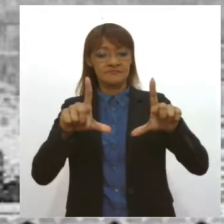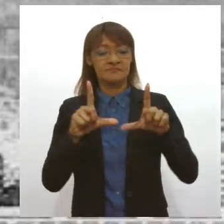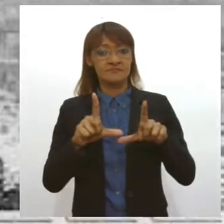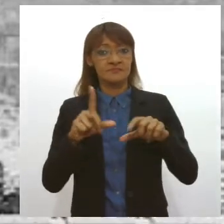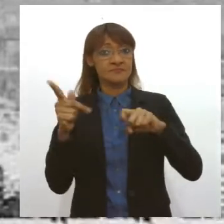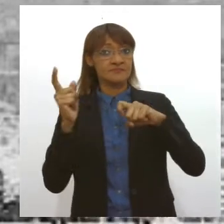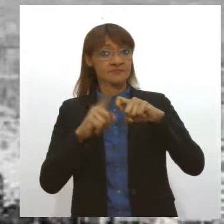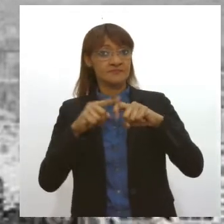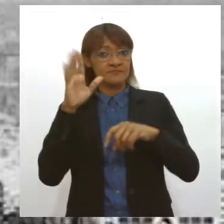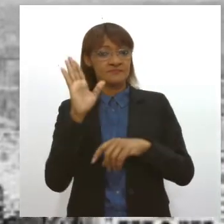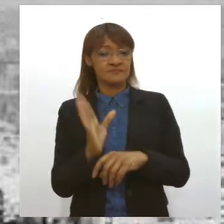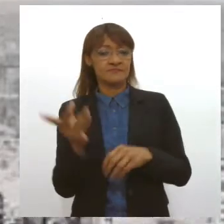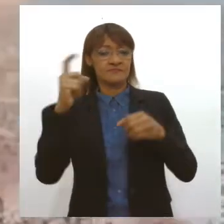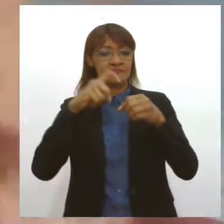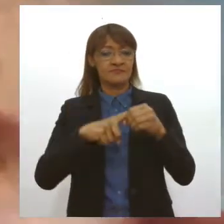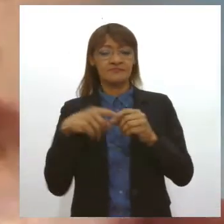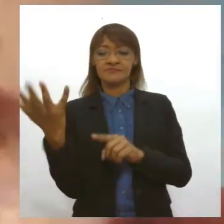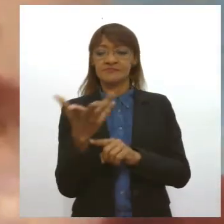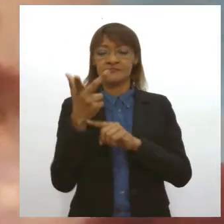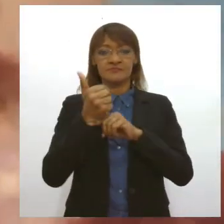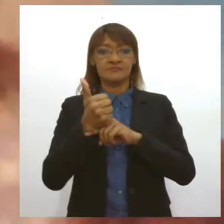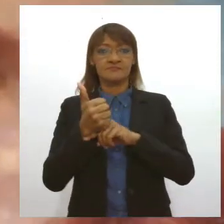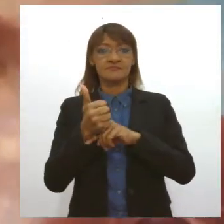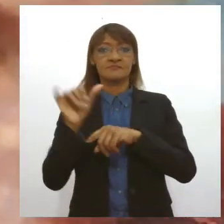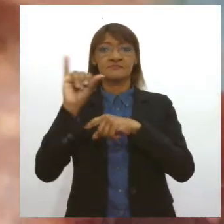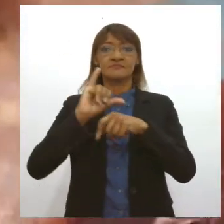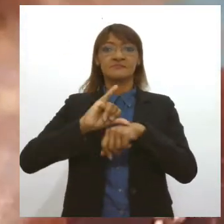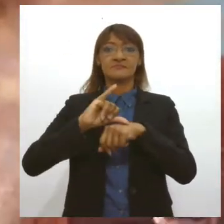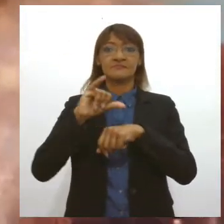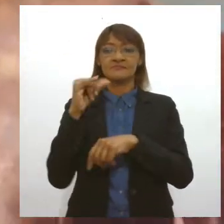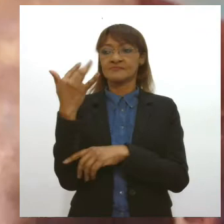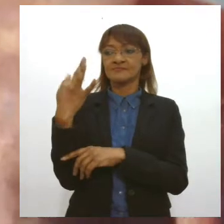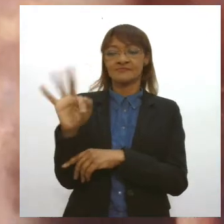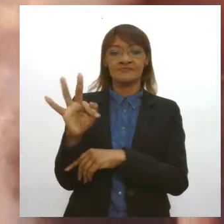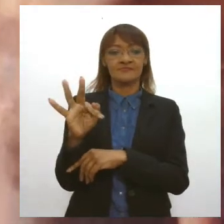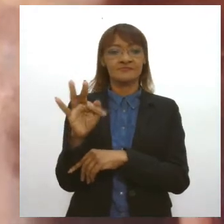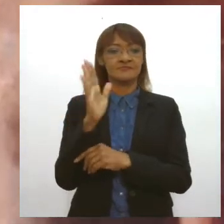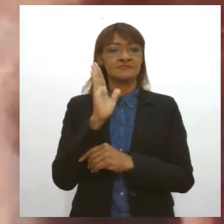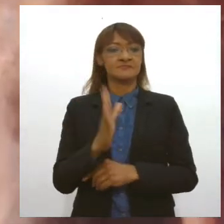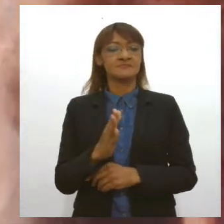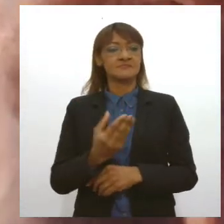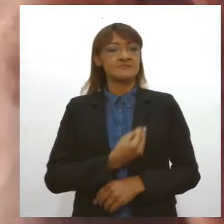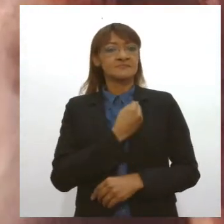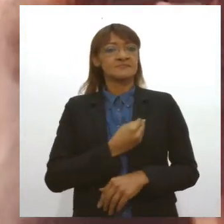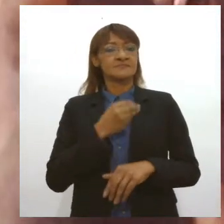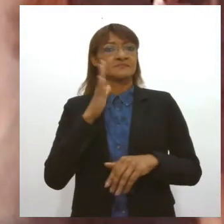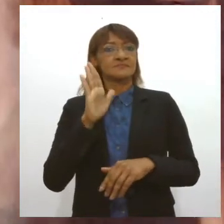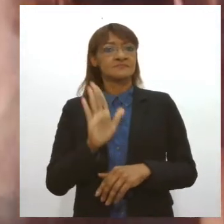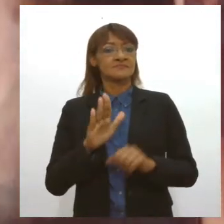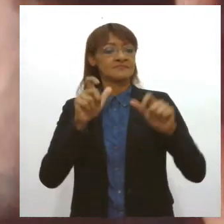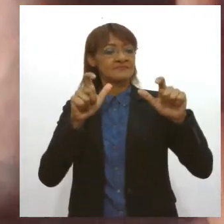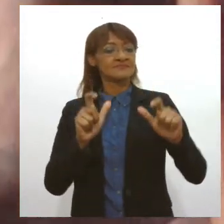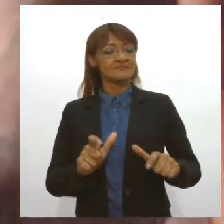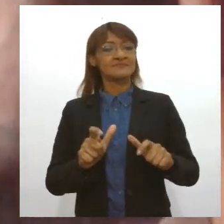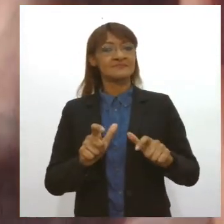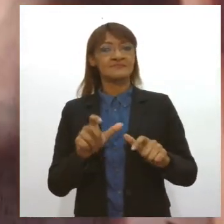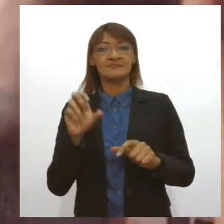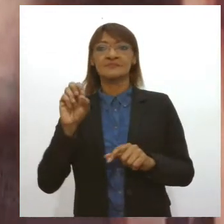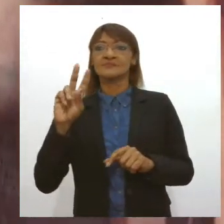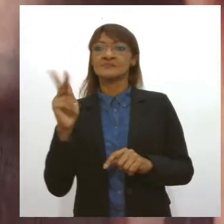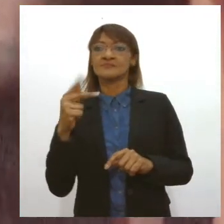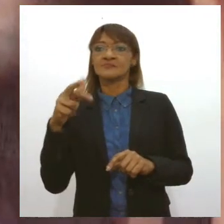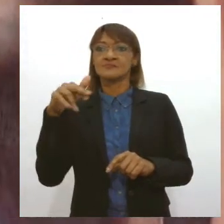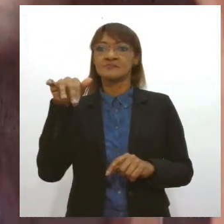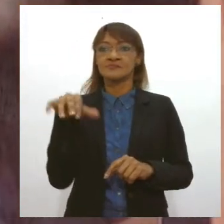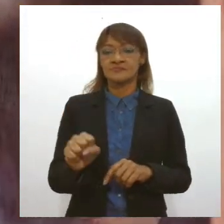sua carreira artística na capital francesa. Foi lá que ele fixou sua residência e seu atelier. Horácio, que iniciou sua